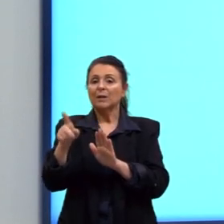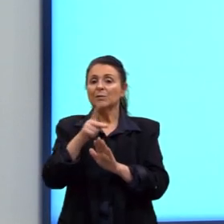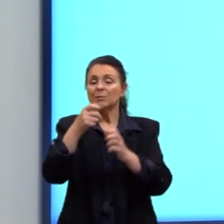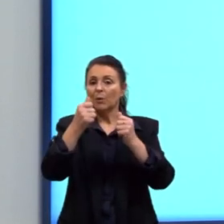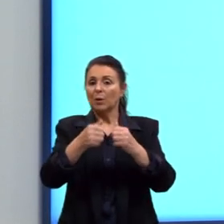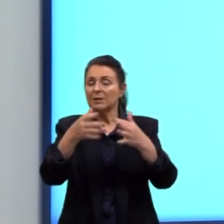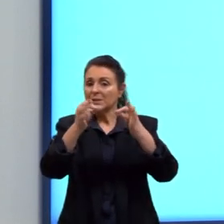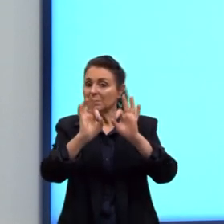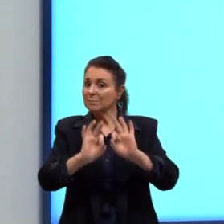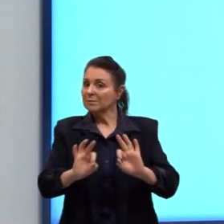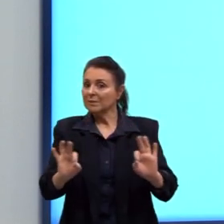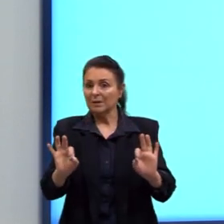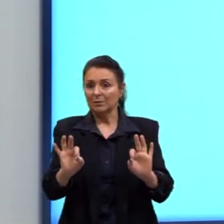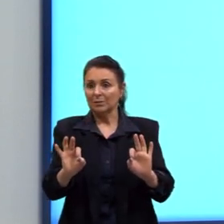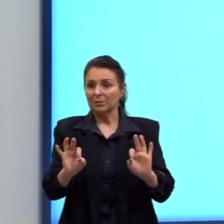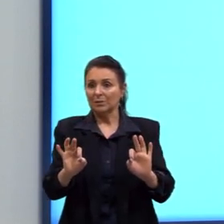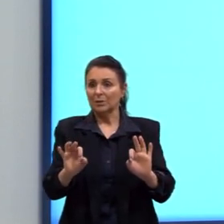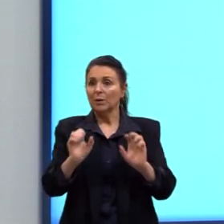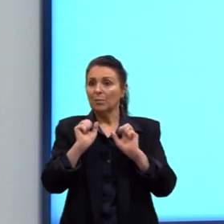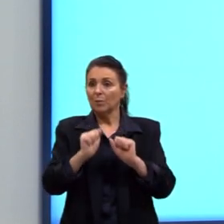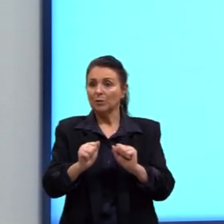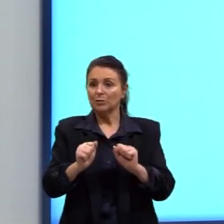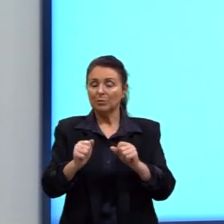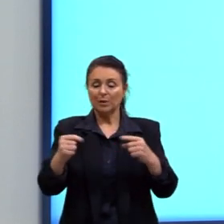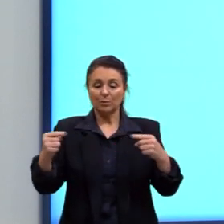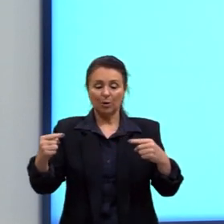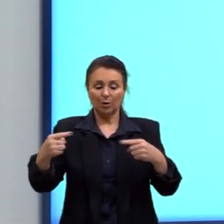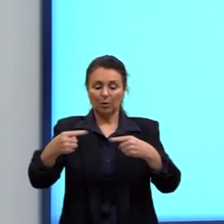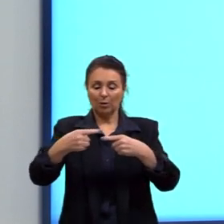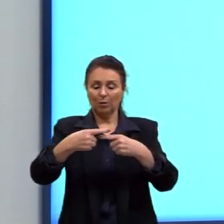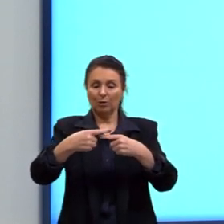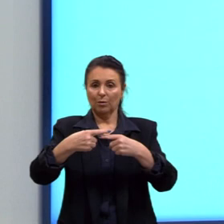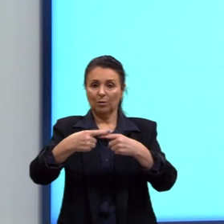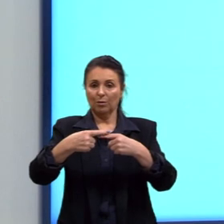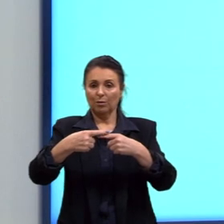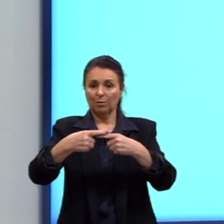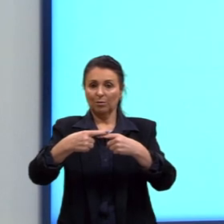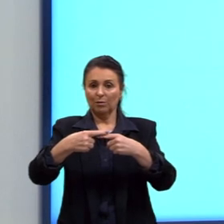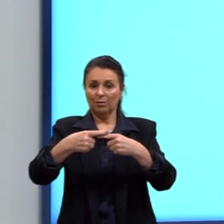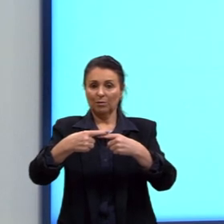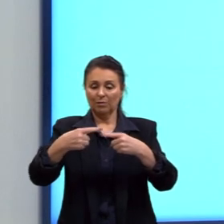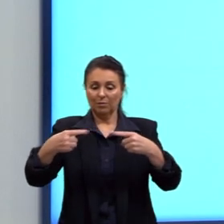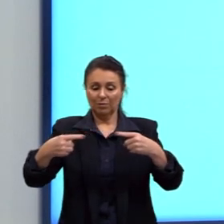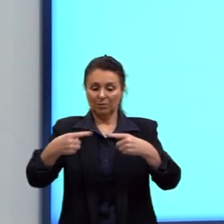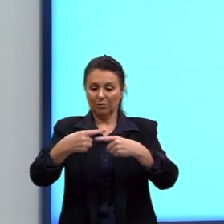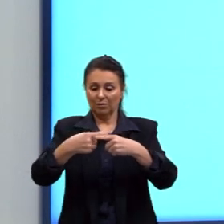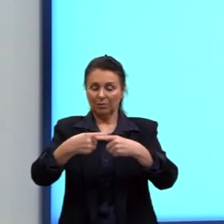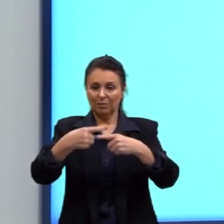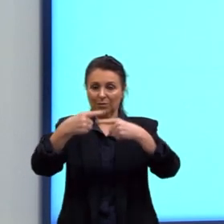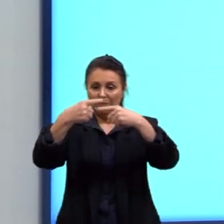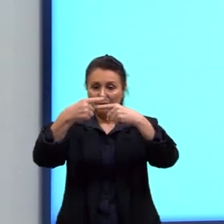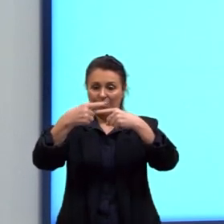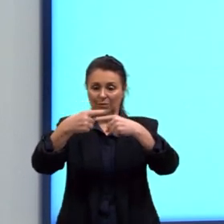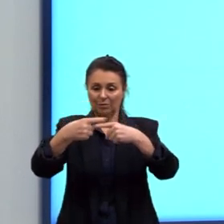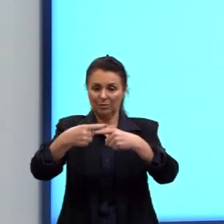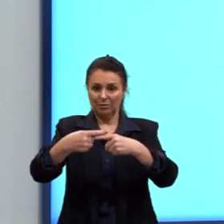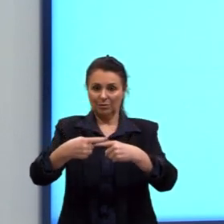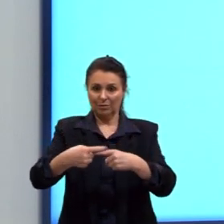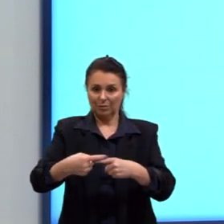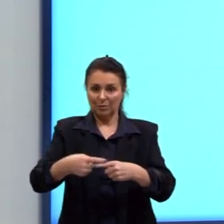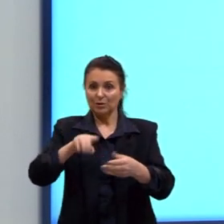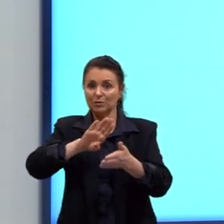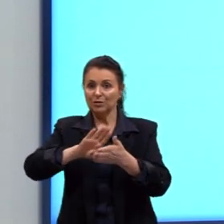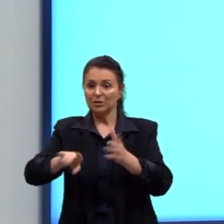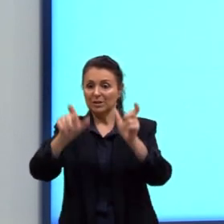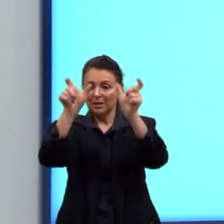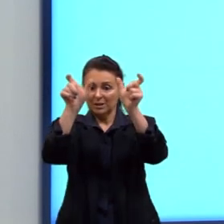simplificada, ele costuma aparecer somente dessa forma aqui. A gente oculta, de certa forma, as barras. E, por causa da